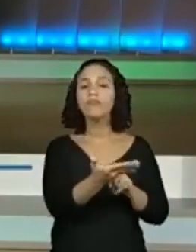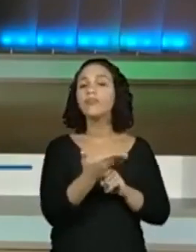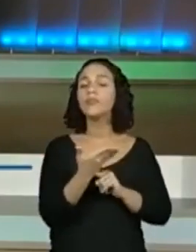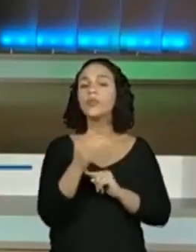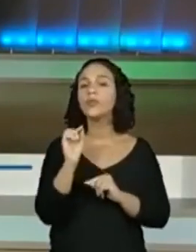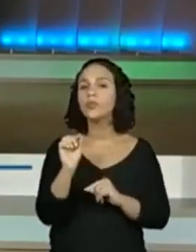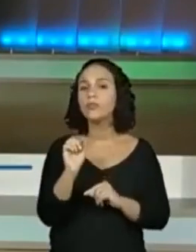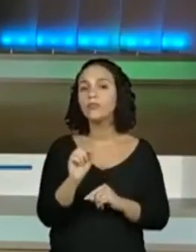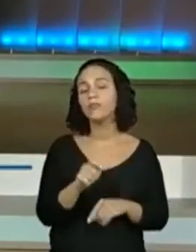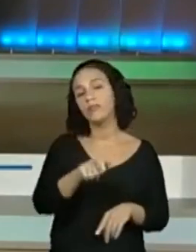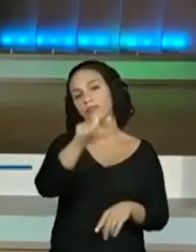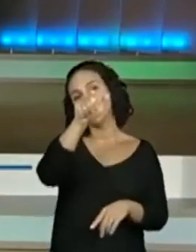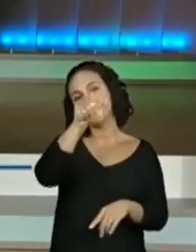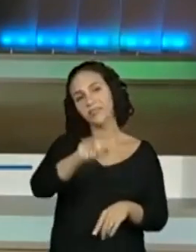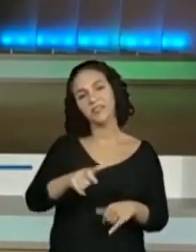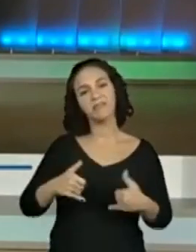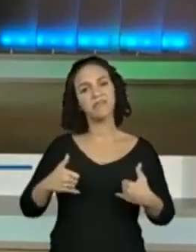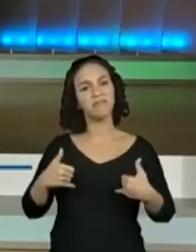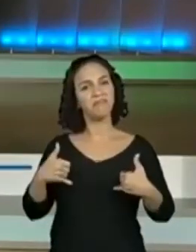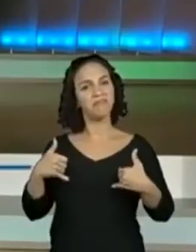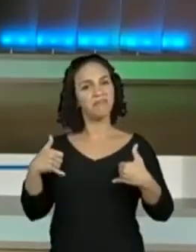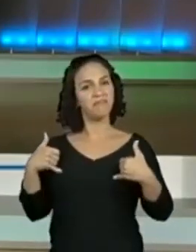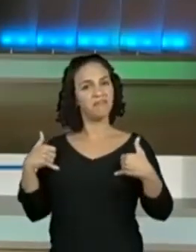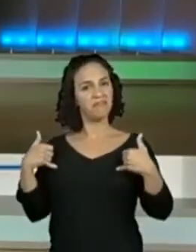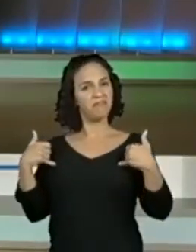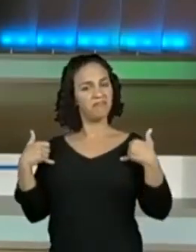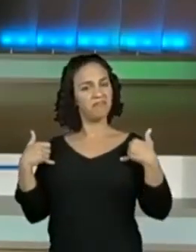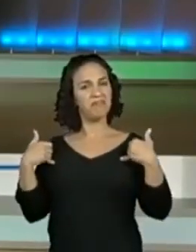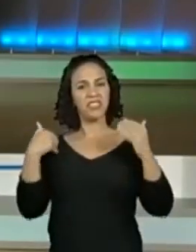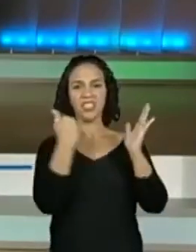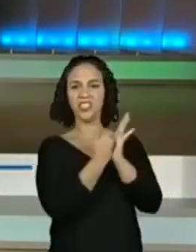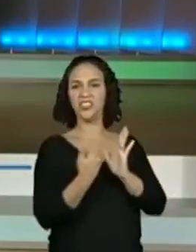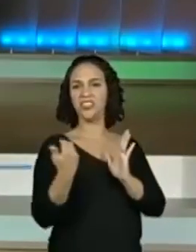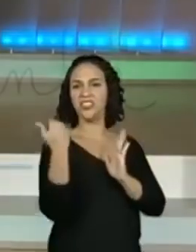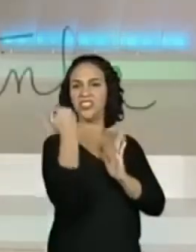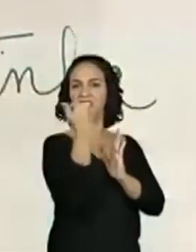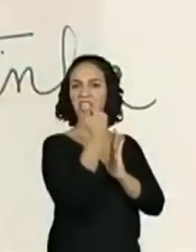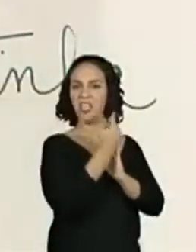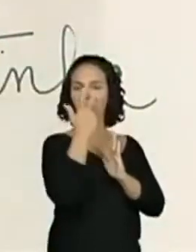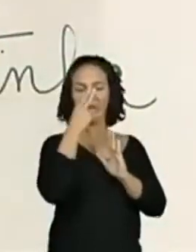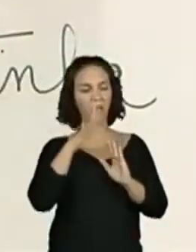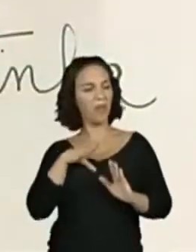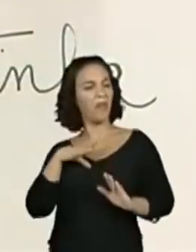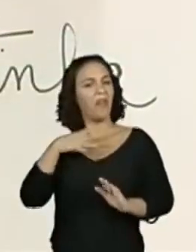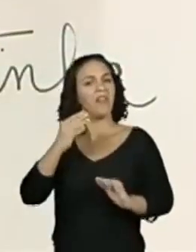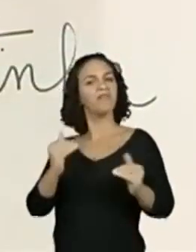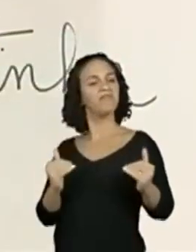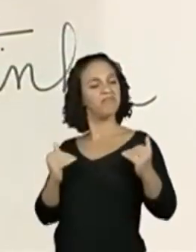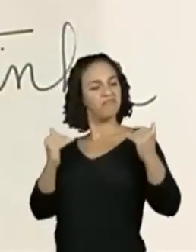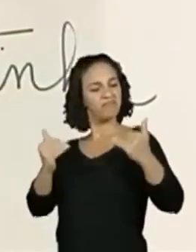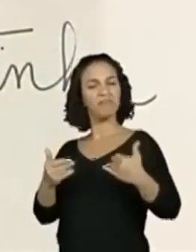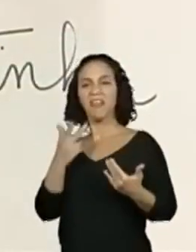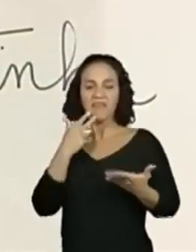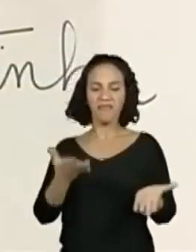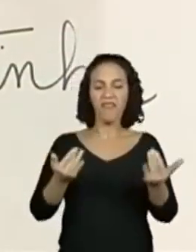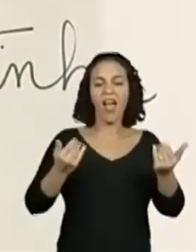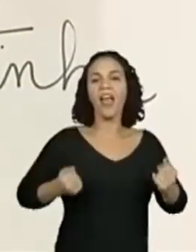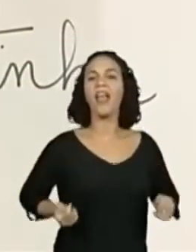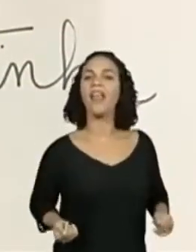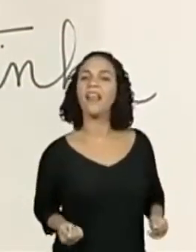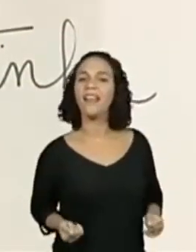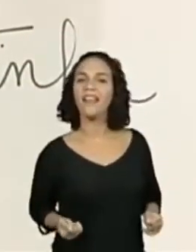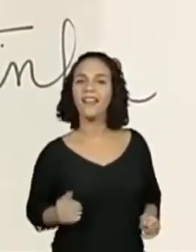que ou quem exibe valentias falsas ou exageradas. A pessoa que é valentona. Às vezes, lembram